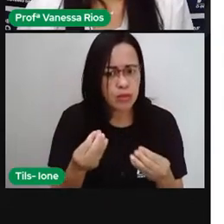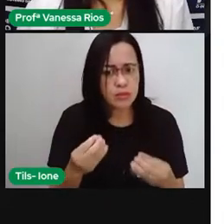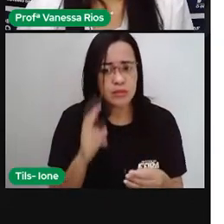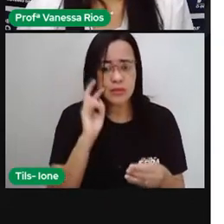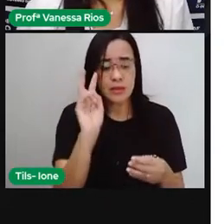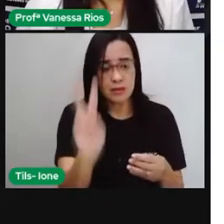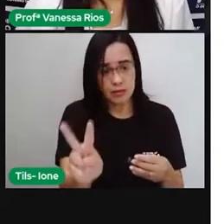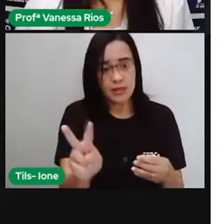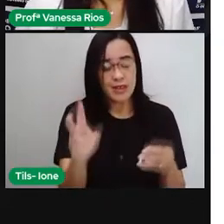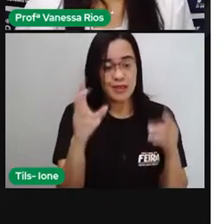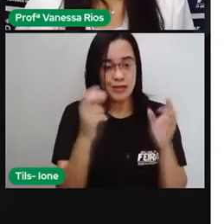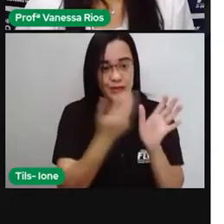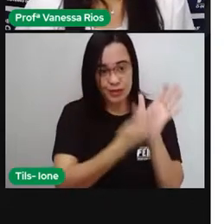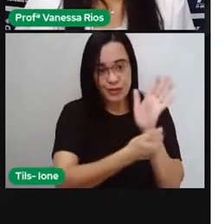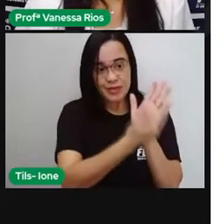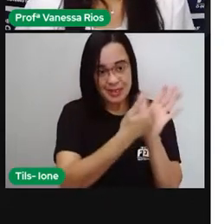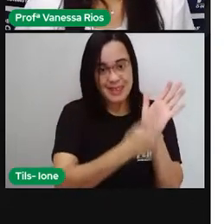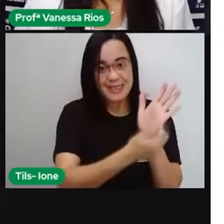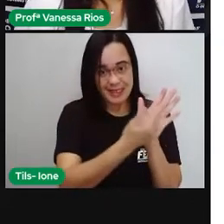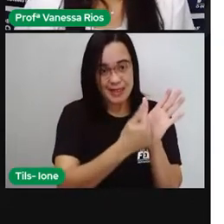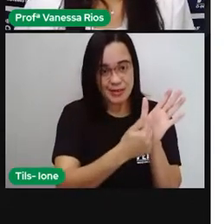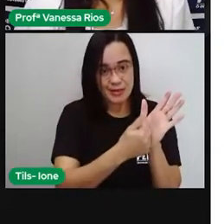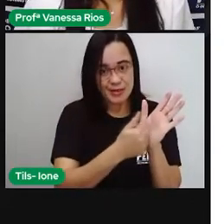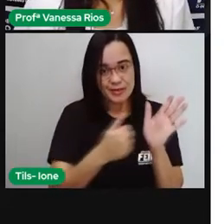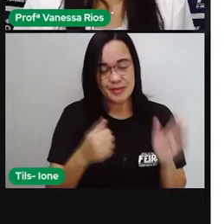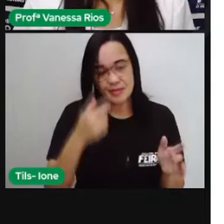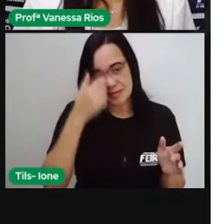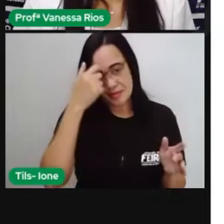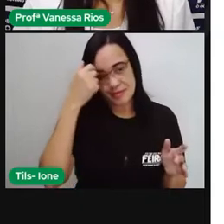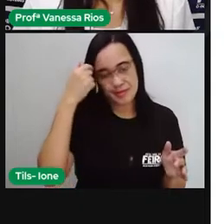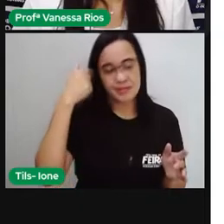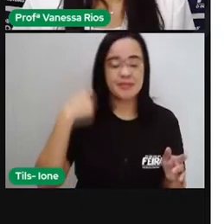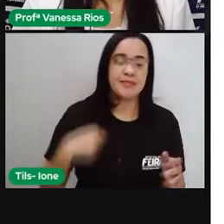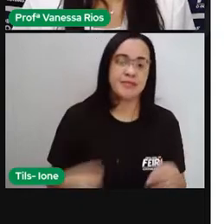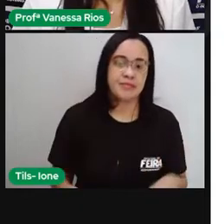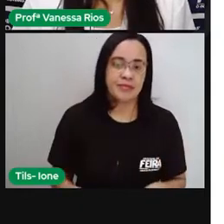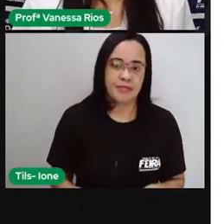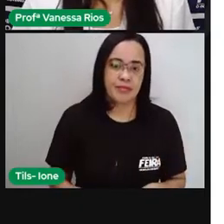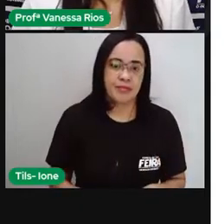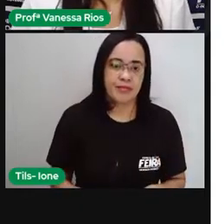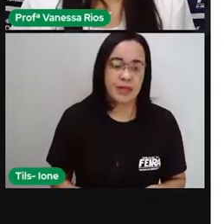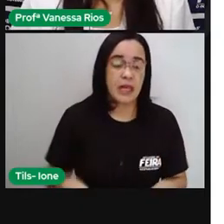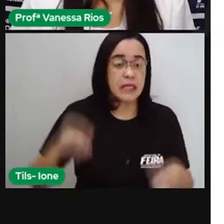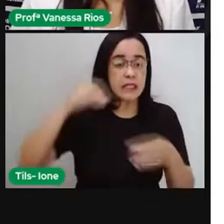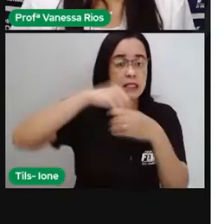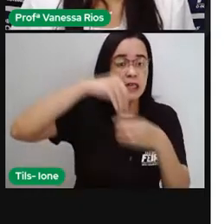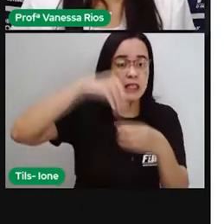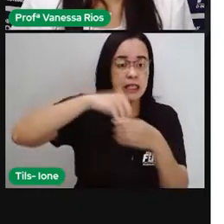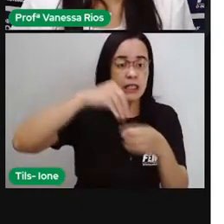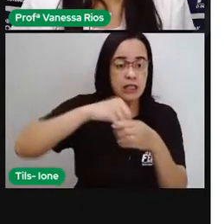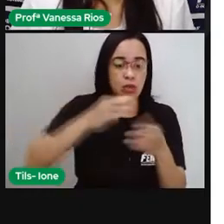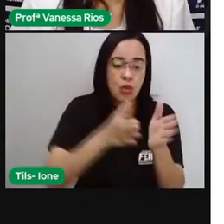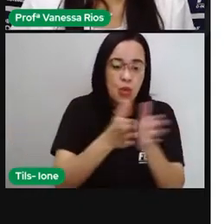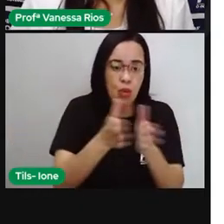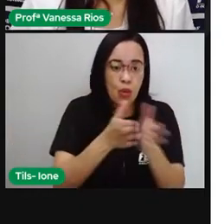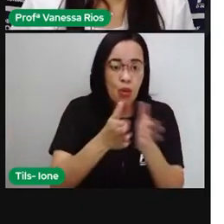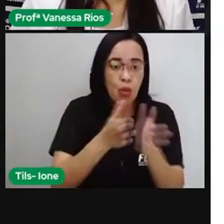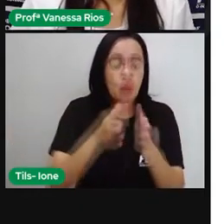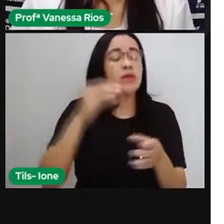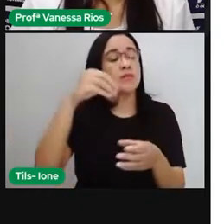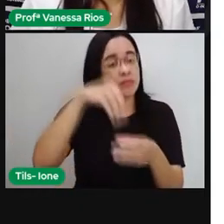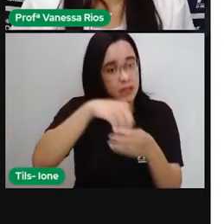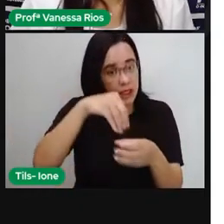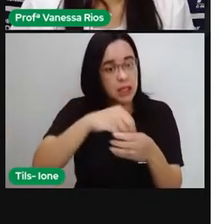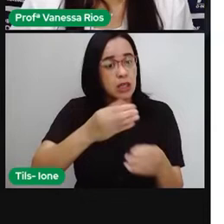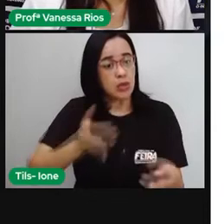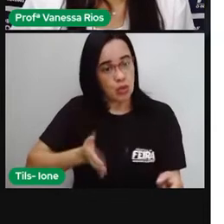na imagem, né? As câmaras, na verdade, quando fala câmera, são cavidades, né? São espaços que tem dentro do